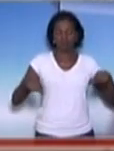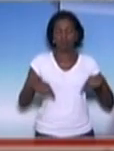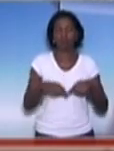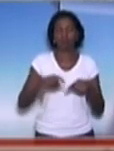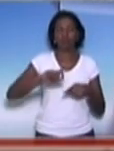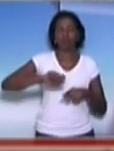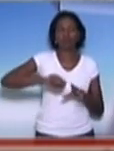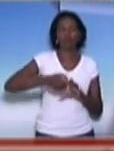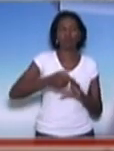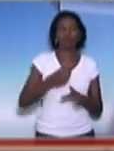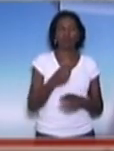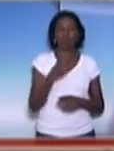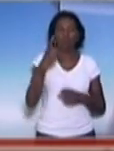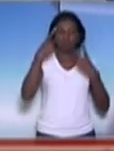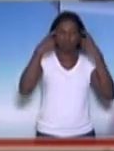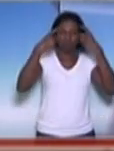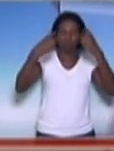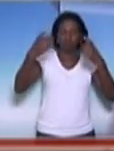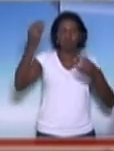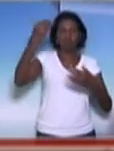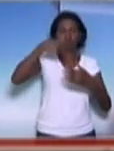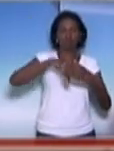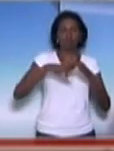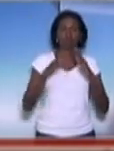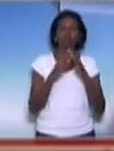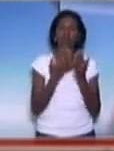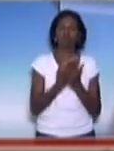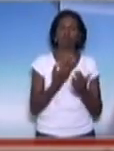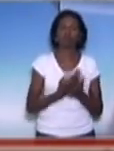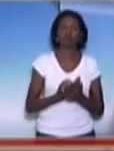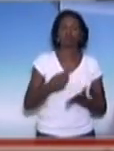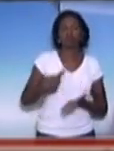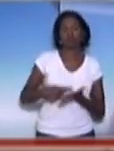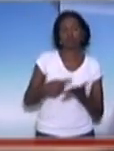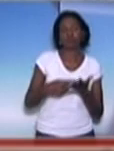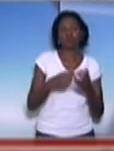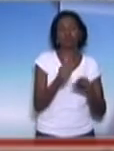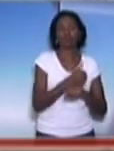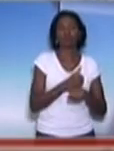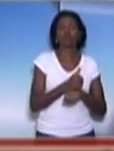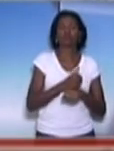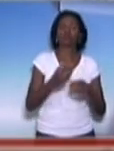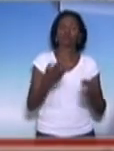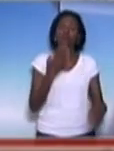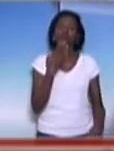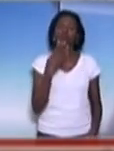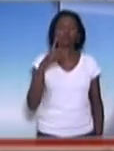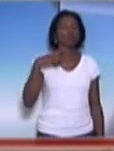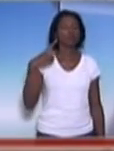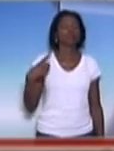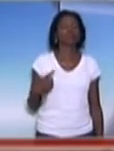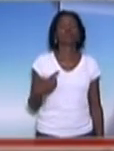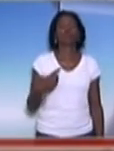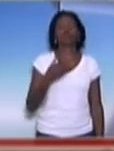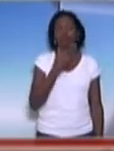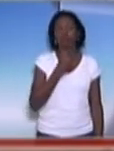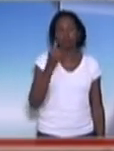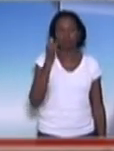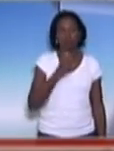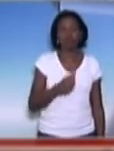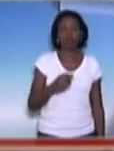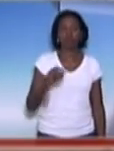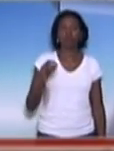salas, com a violência nas escolas, e por um novo plano de carreira. isso que nós pedimos aqui aos deputados e deputadas. Façam